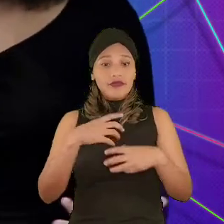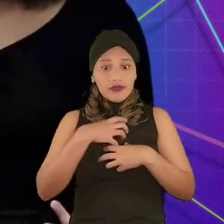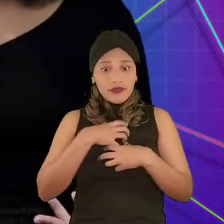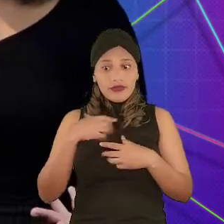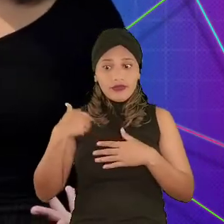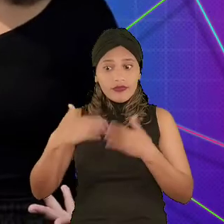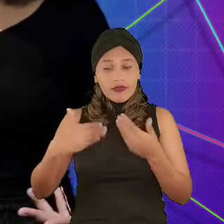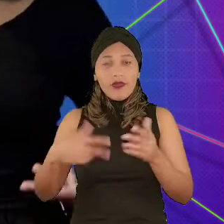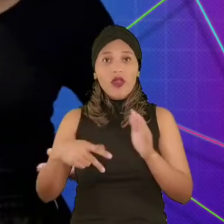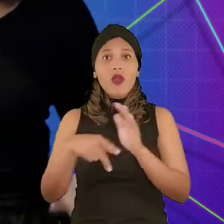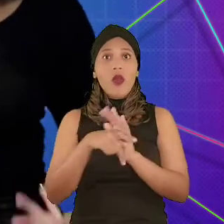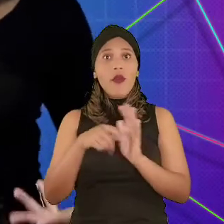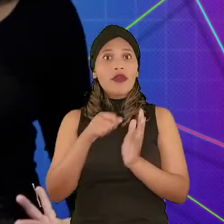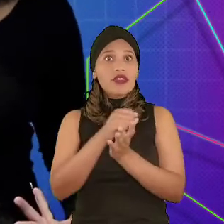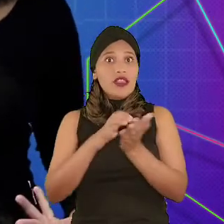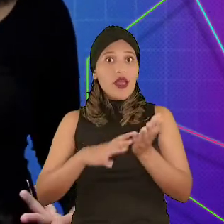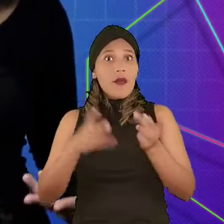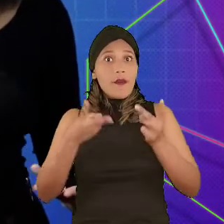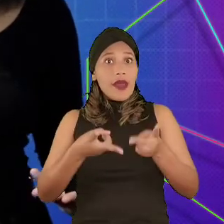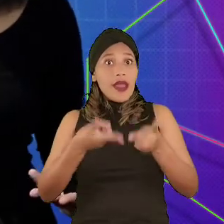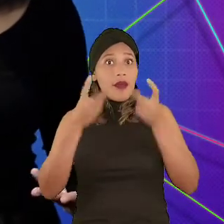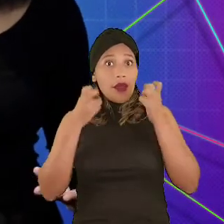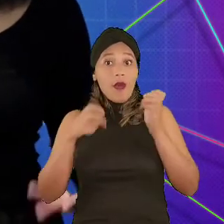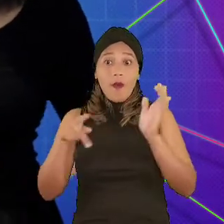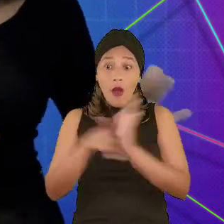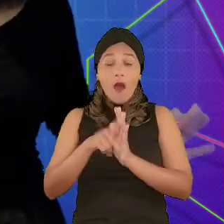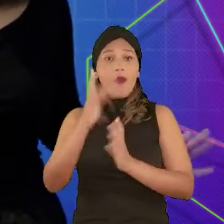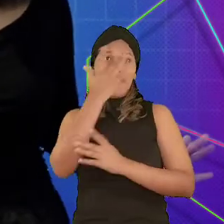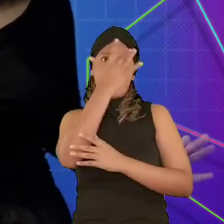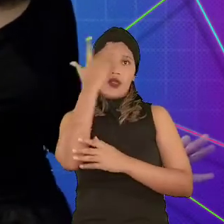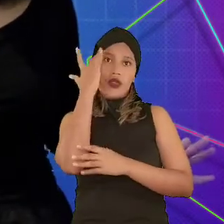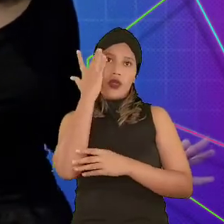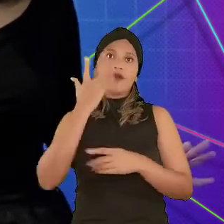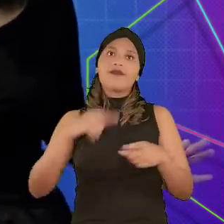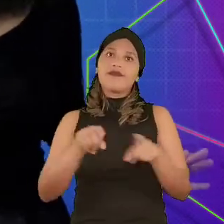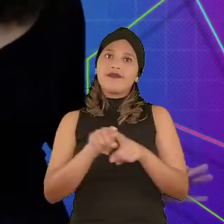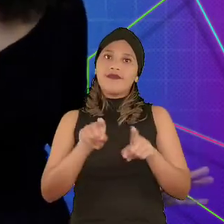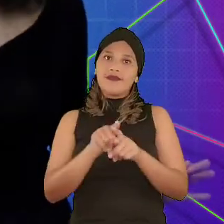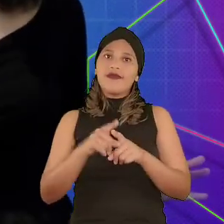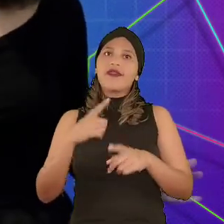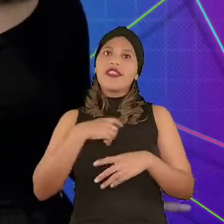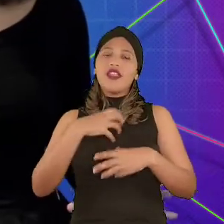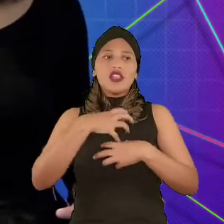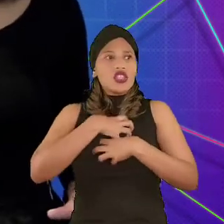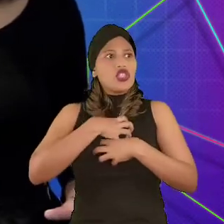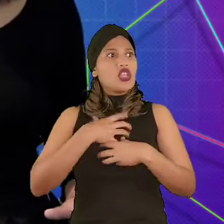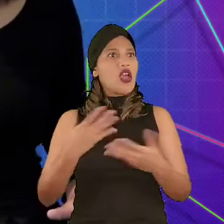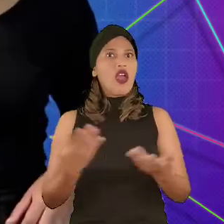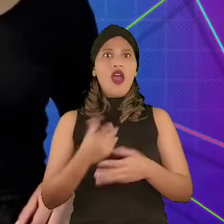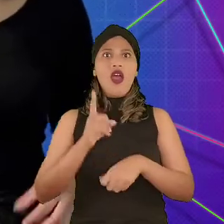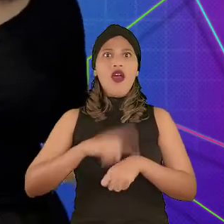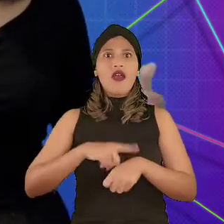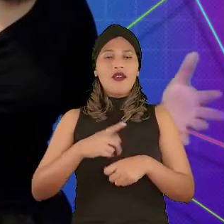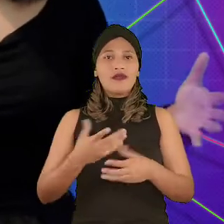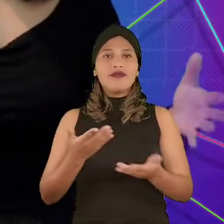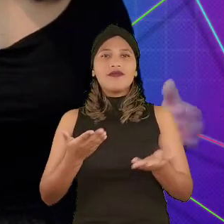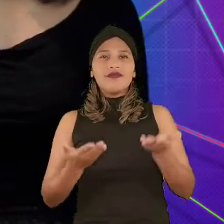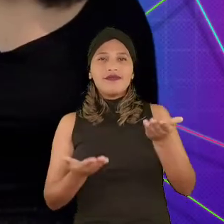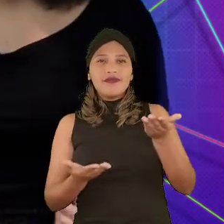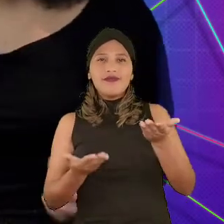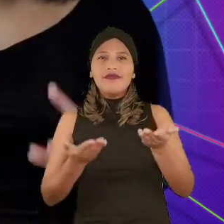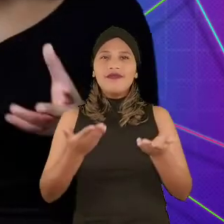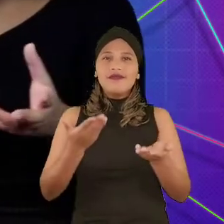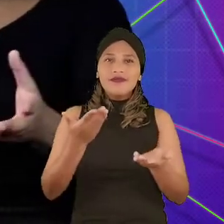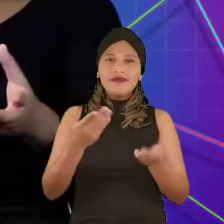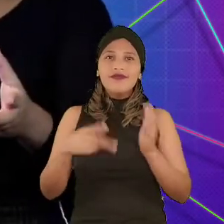passados pela tarefa são percebidos pela pessoa, que logo dá uma resposta conforme o necessário para eles. O equilíbrio